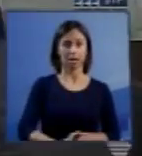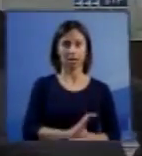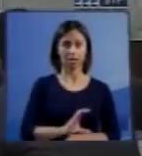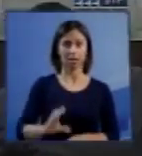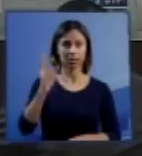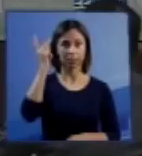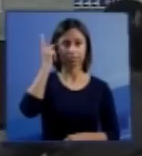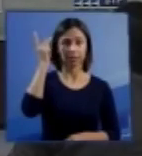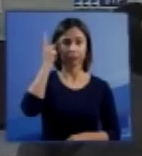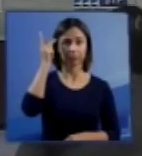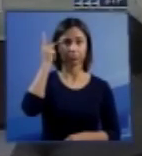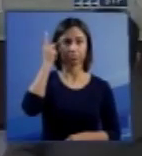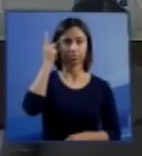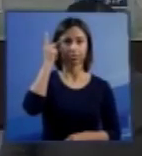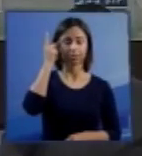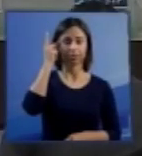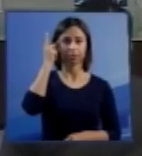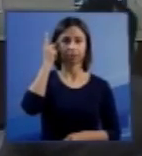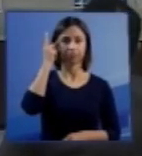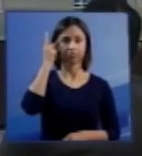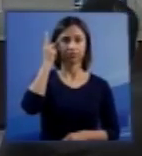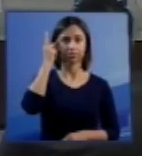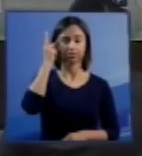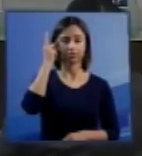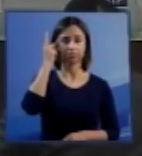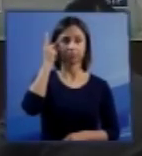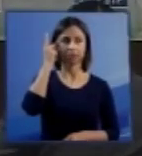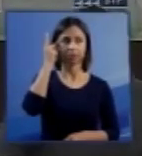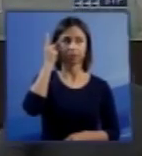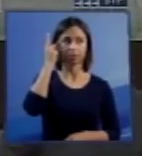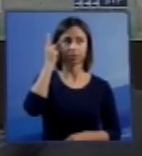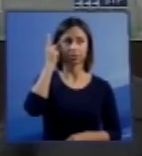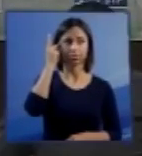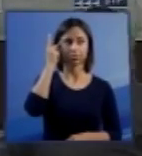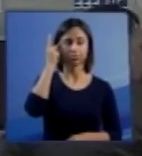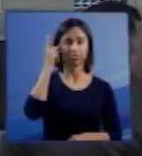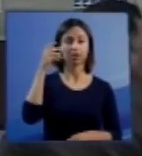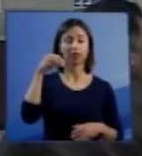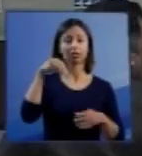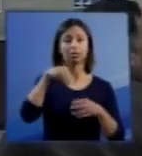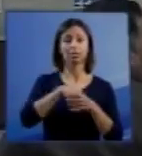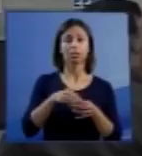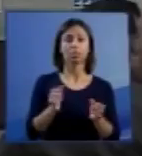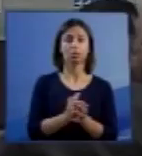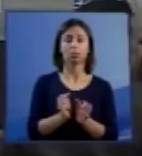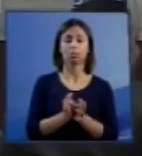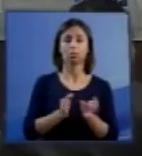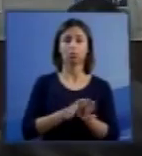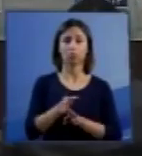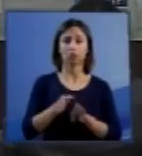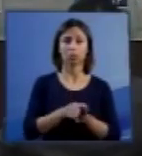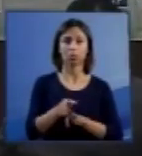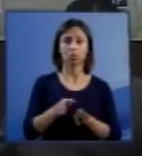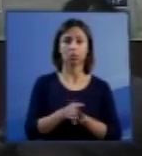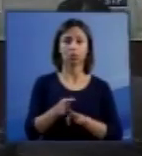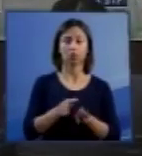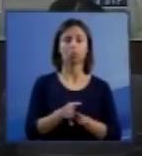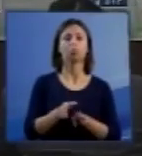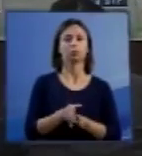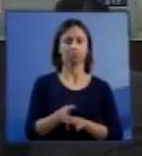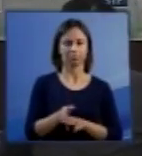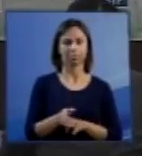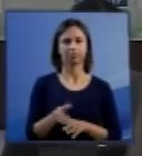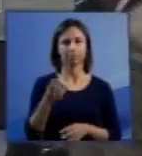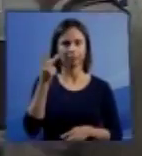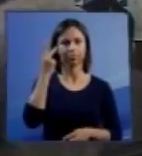pesquisadora do CNPq, membro dos conselhos NENG-USP e da